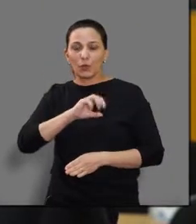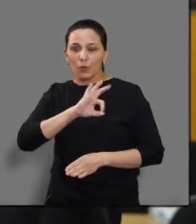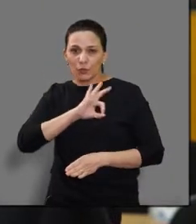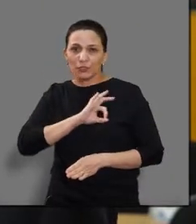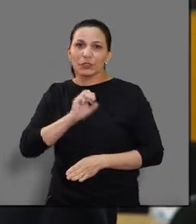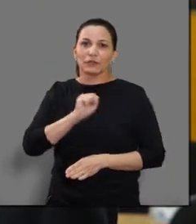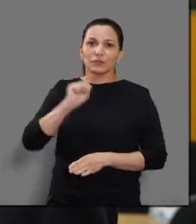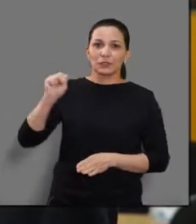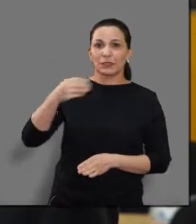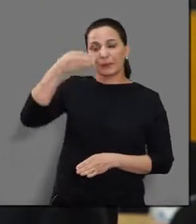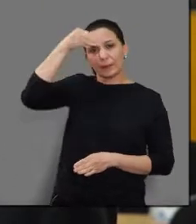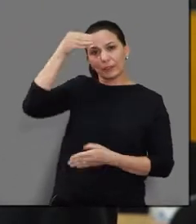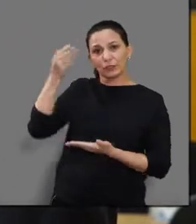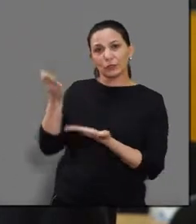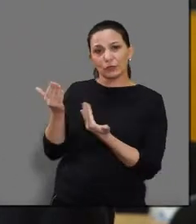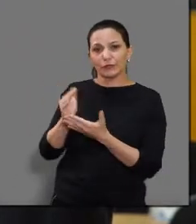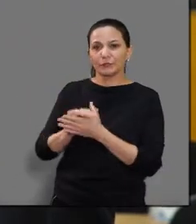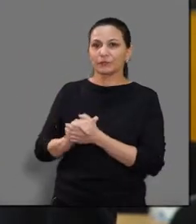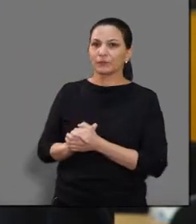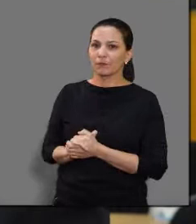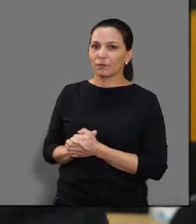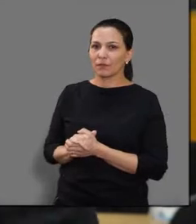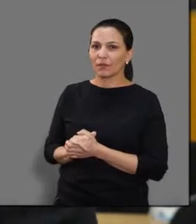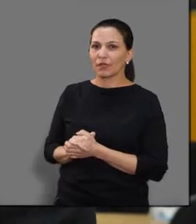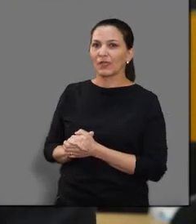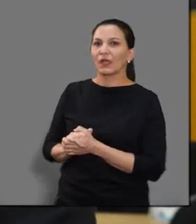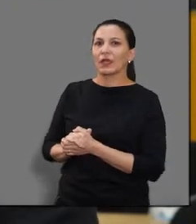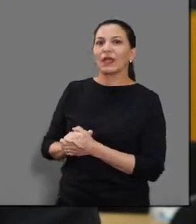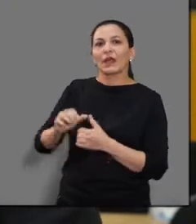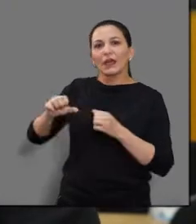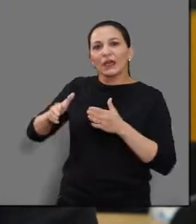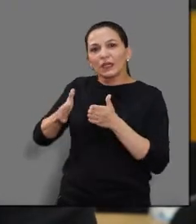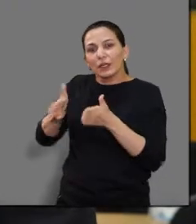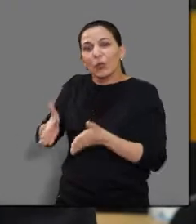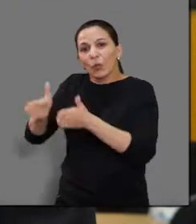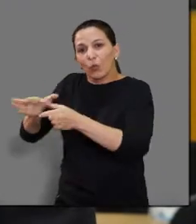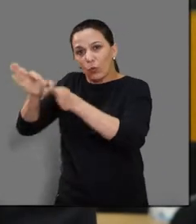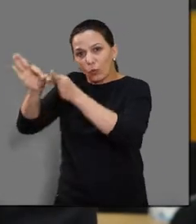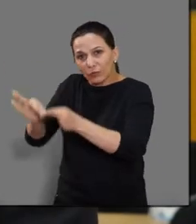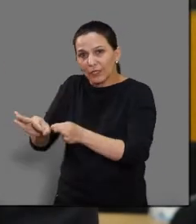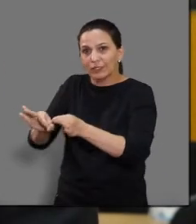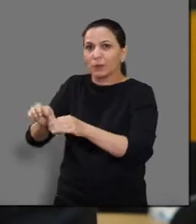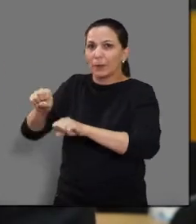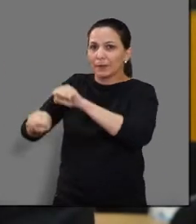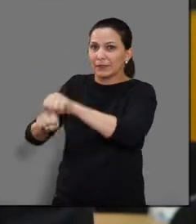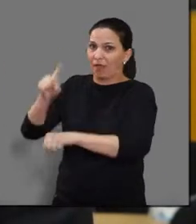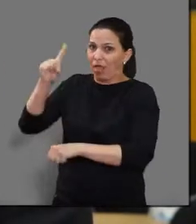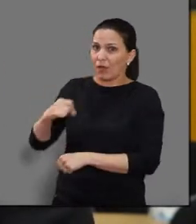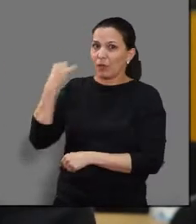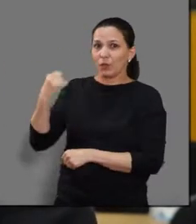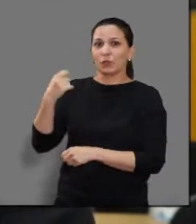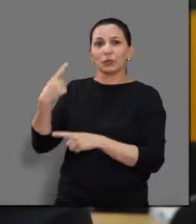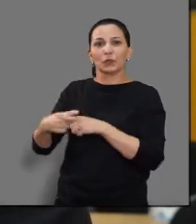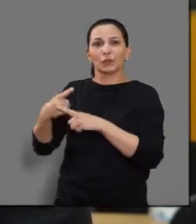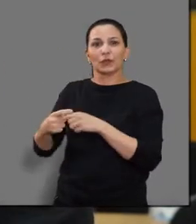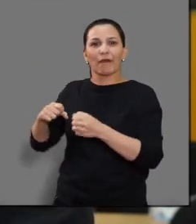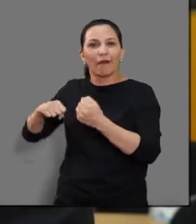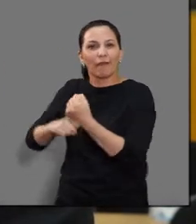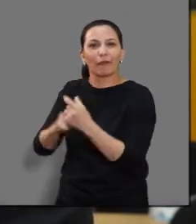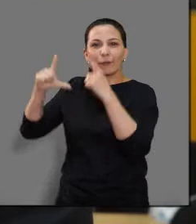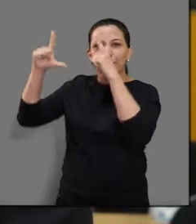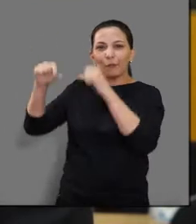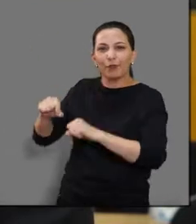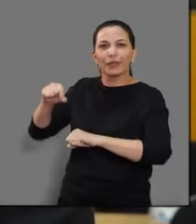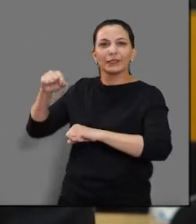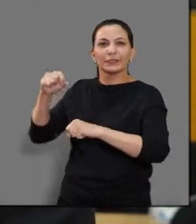está circulando por uma ciclovia, aumenta a segurança, acaba estimulando também que um número maior de pessoas acabam fazendo uso